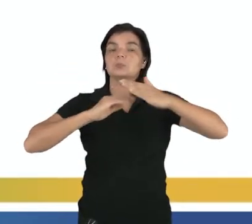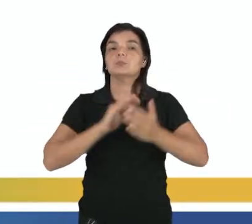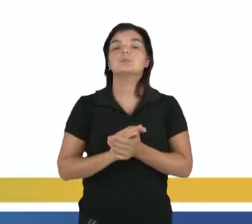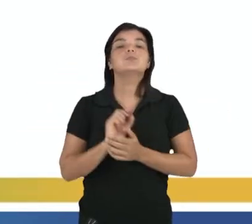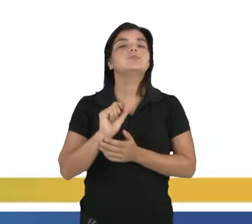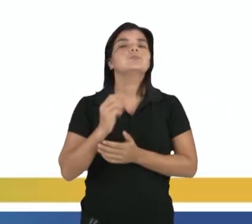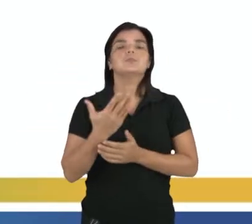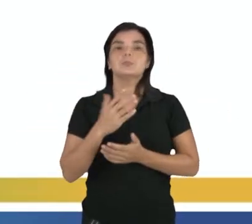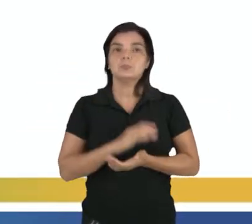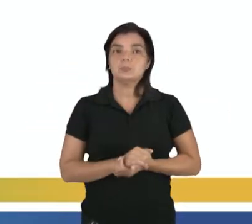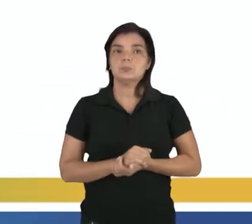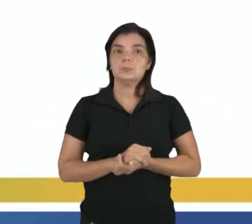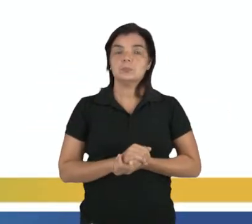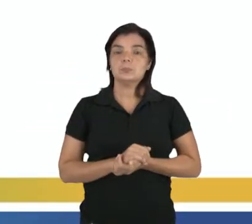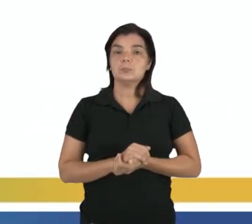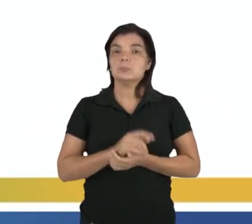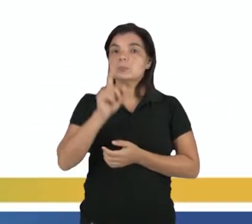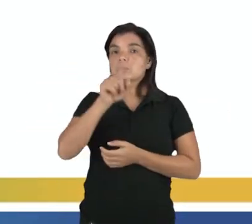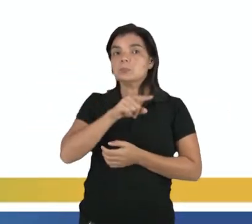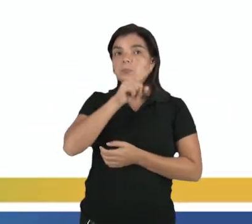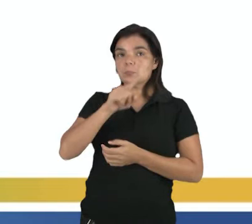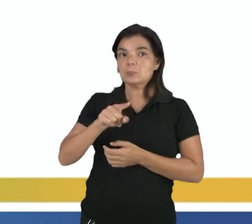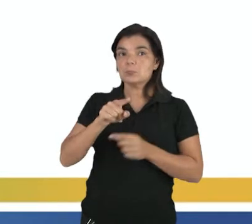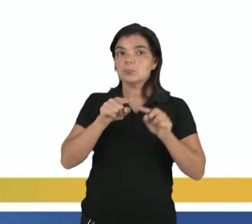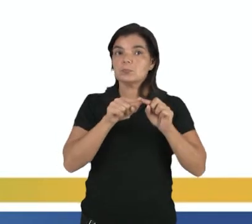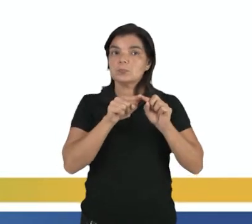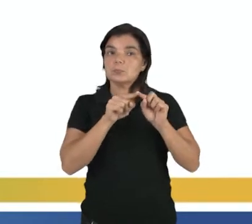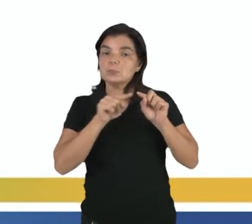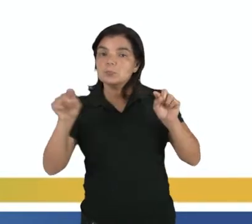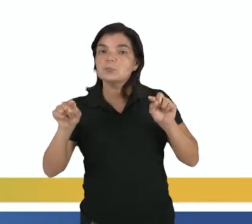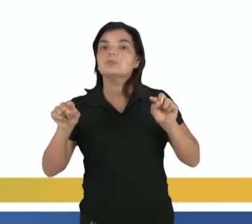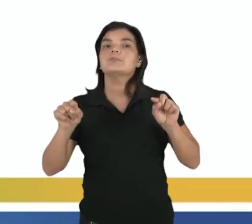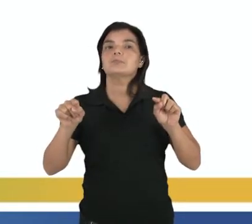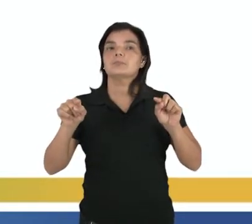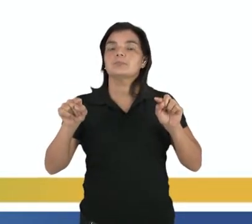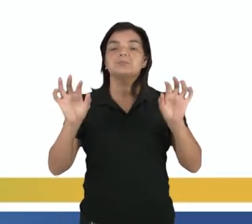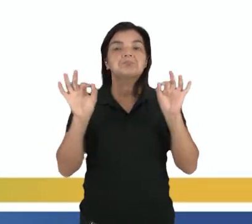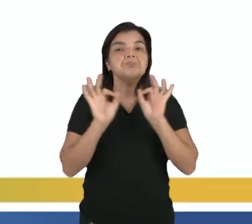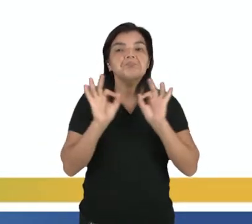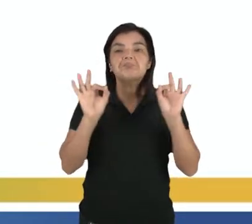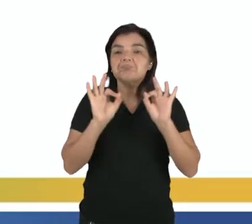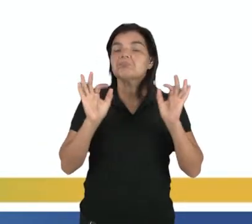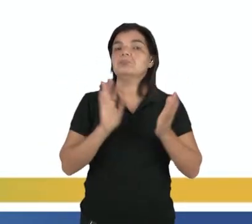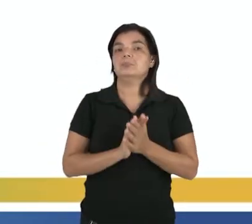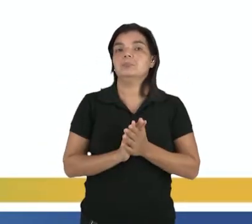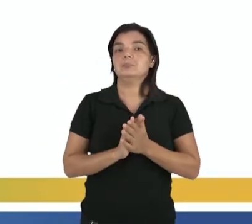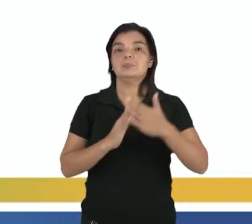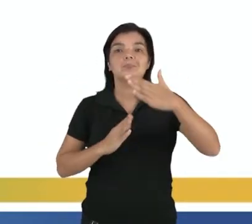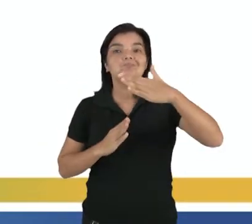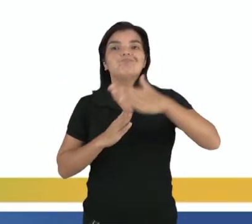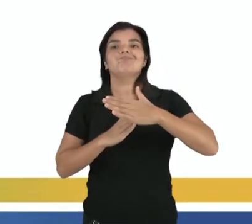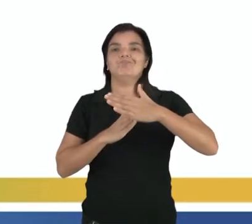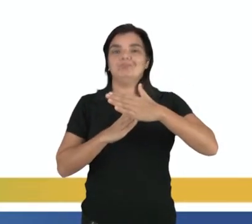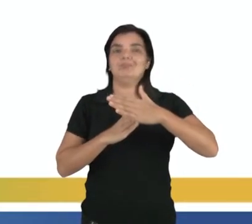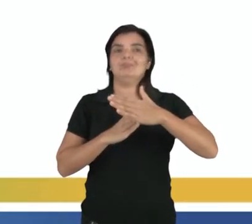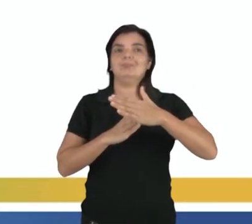o é vai acontecer? Elas vão se cancelar. A onda resultante fica nada. Isso é interferência.